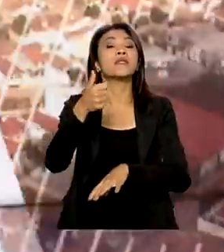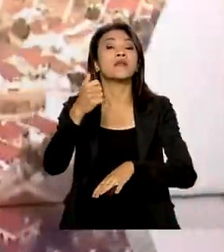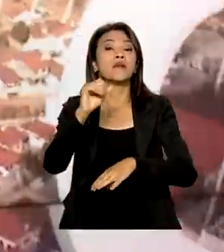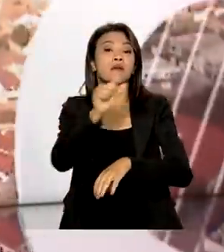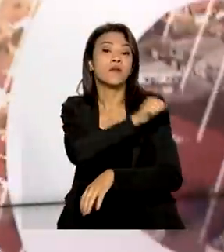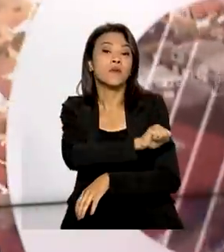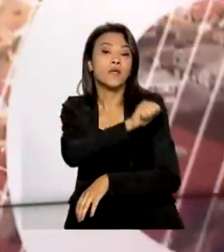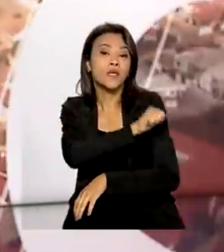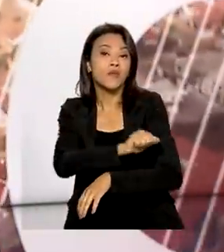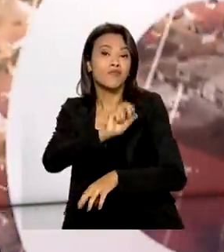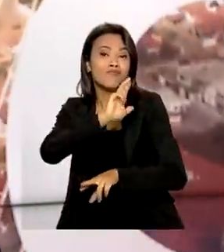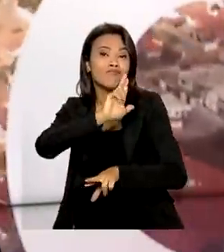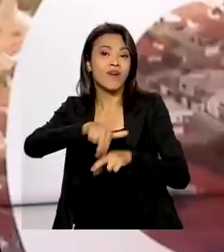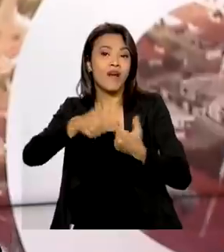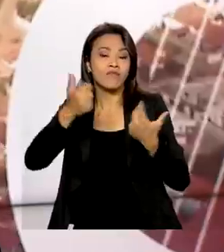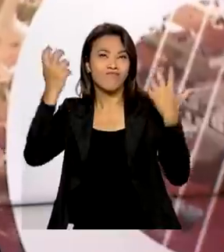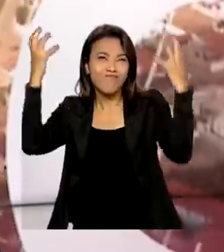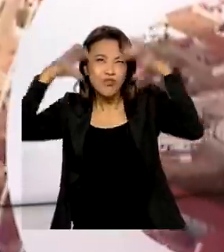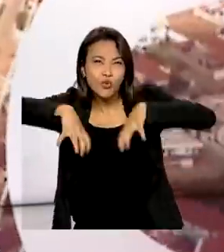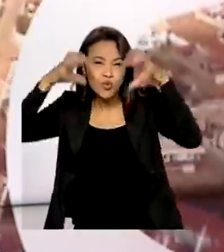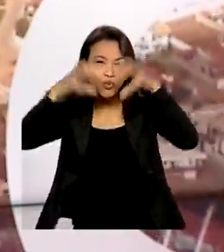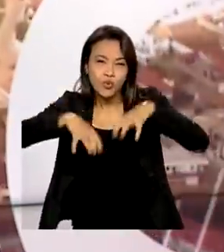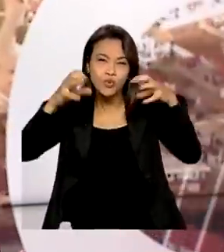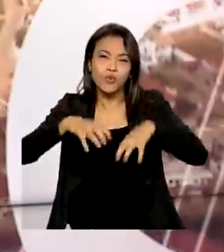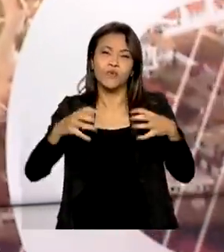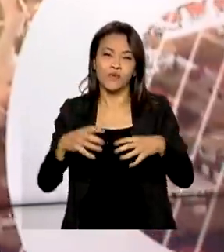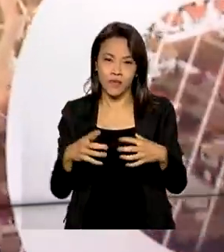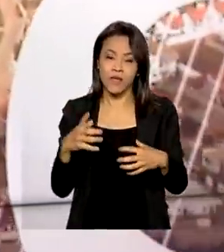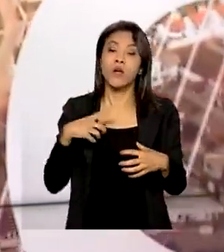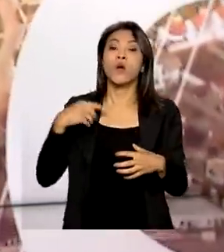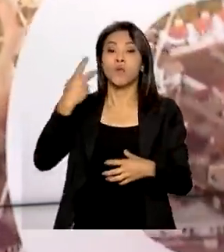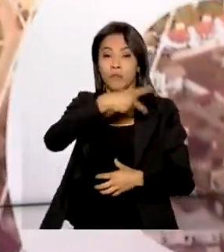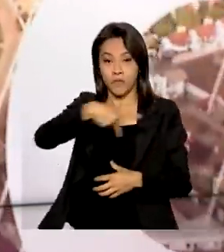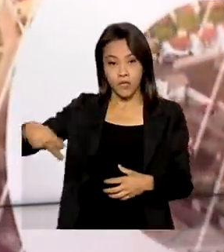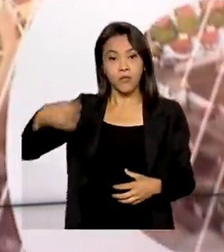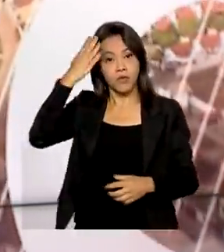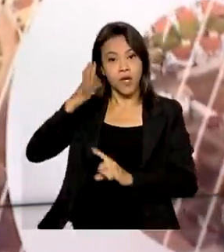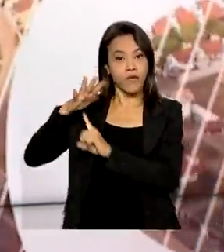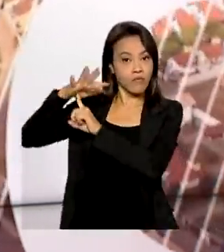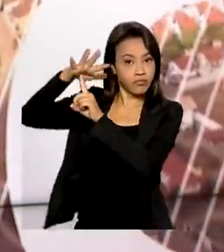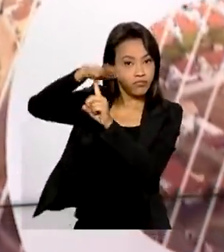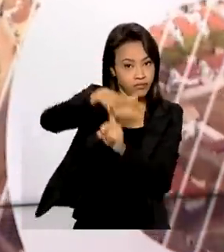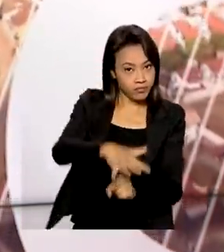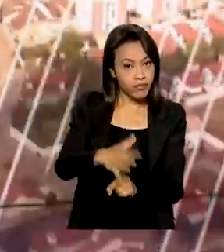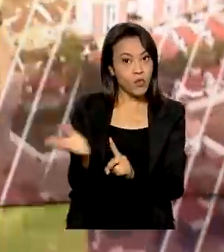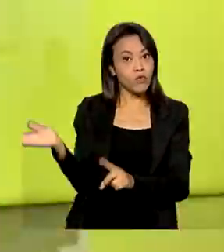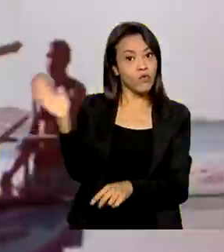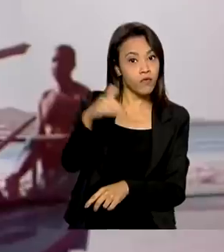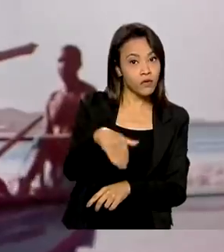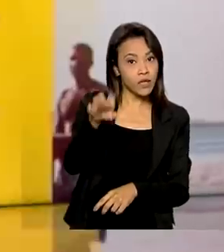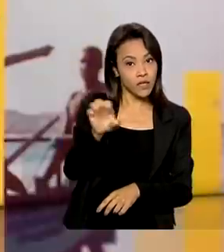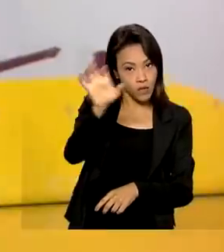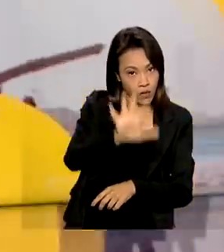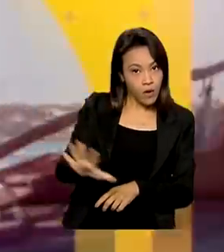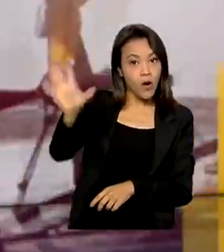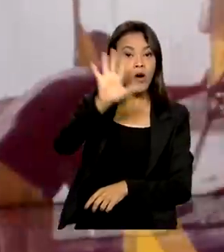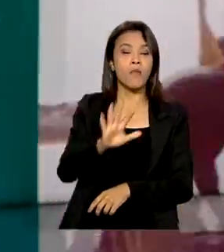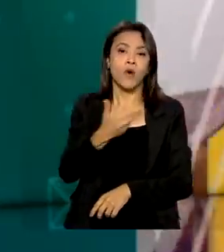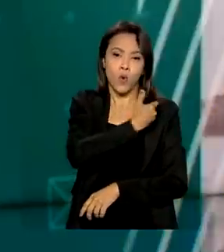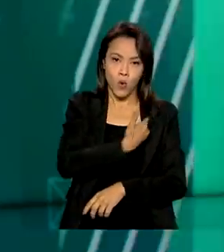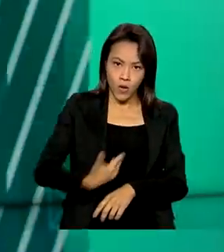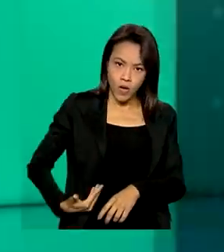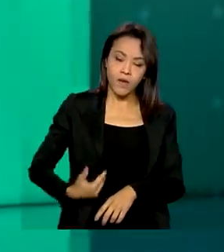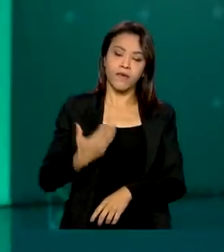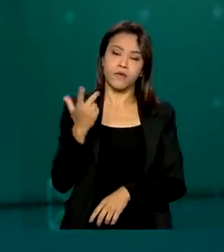das fortes chuvas. O presidente Jair Bolsonaro vai sobrevoar a cidade assim que retornar da Europa. O governo já se mobiliza para